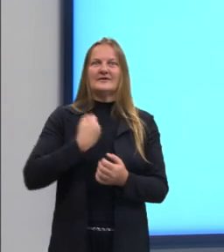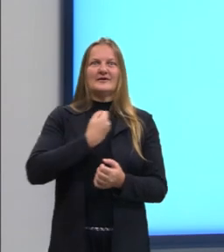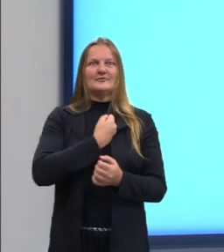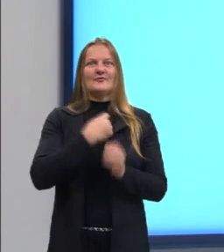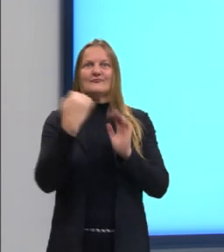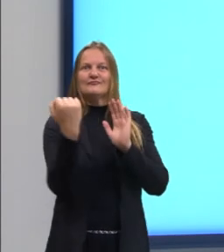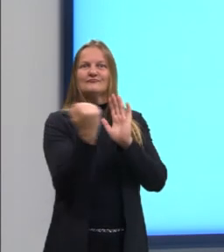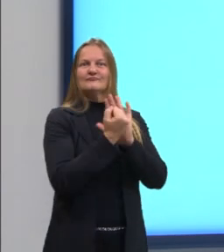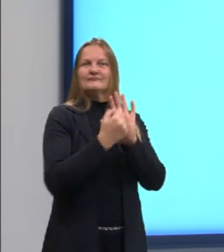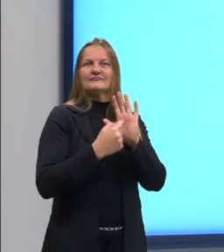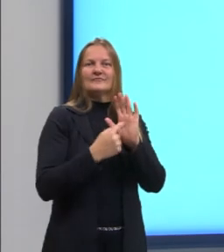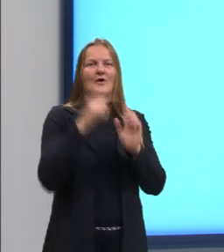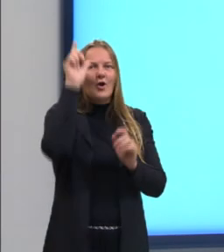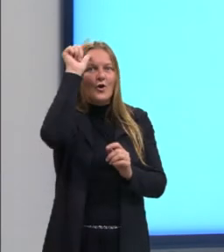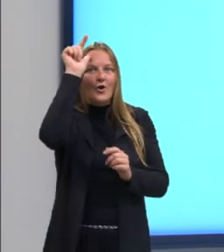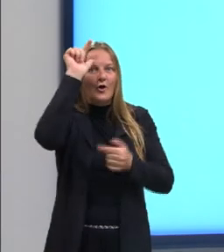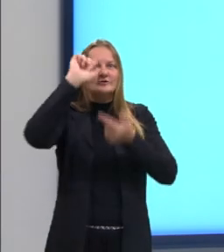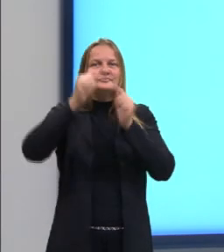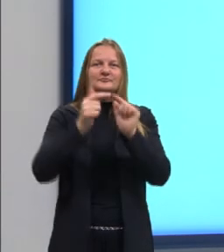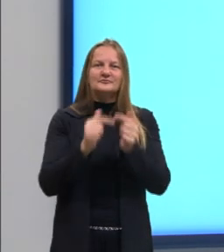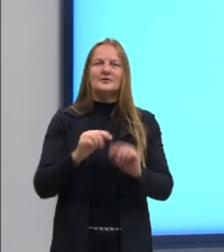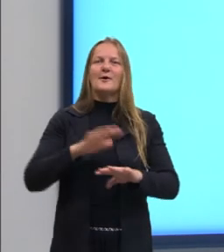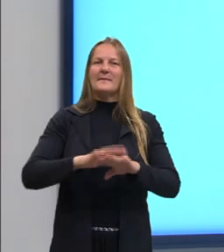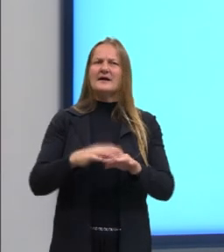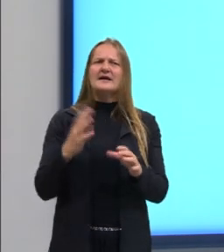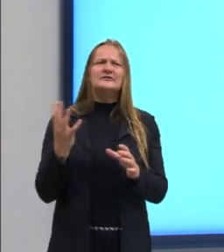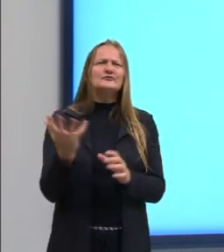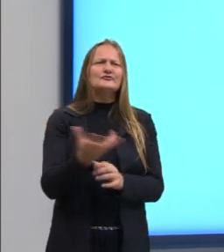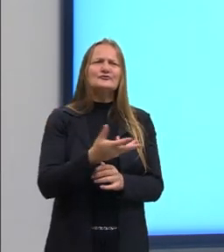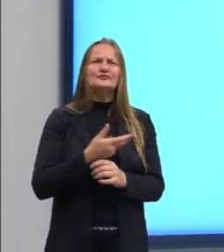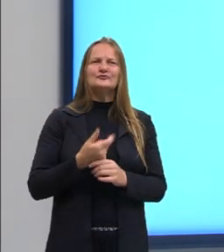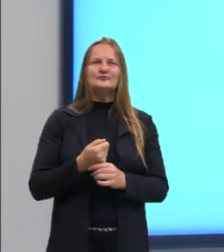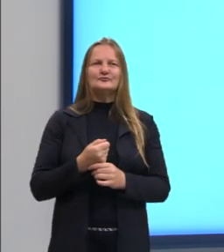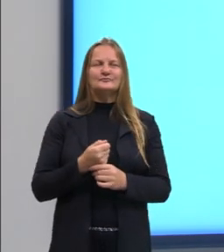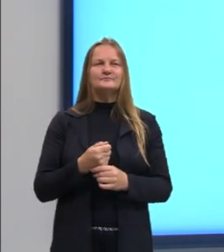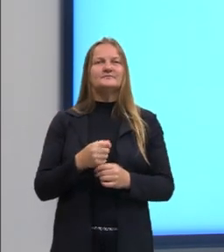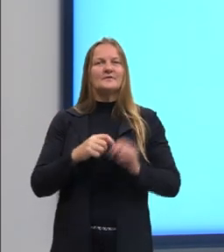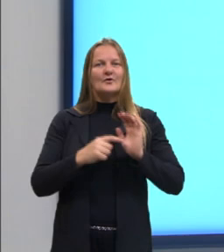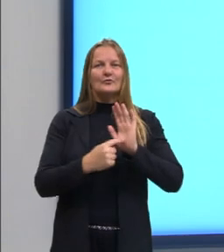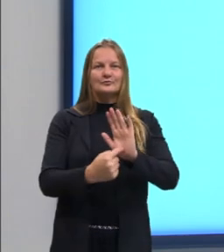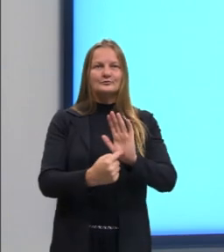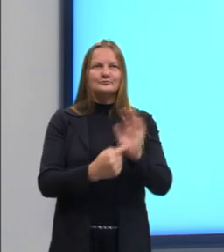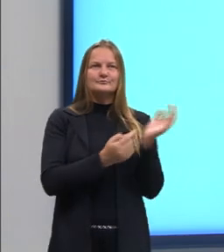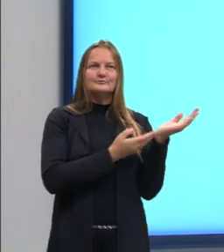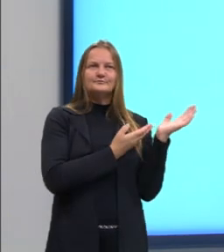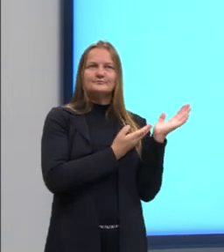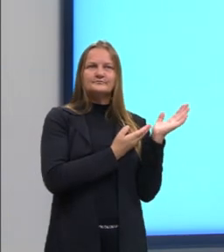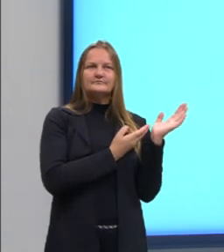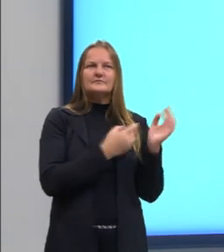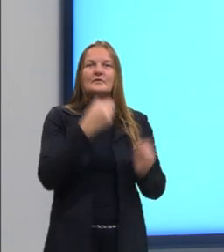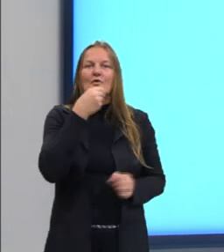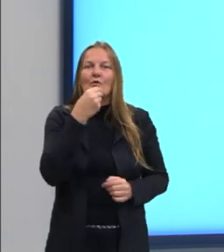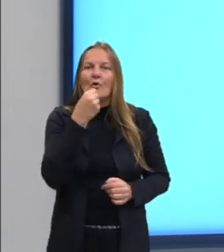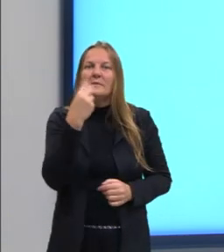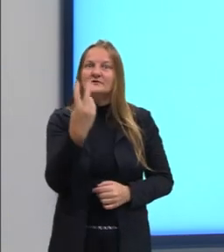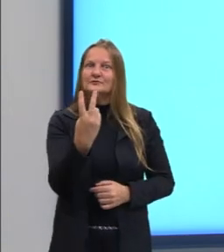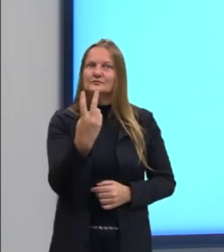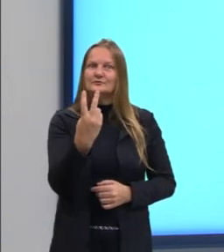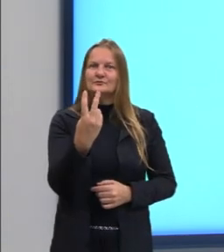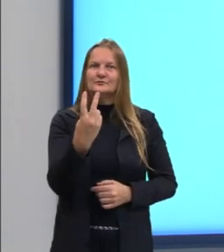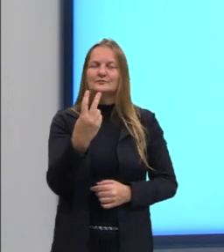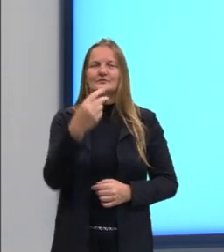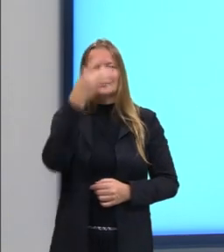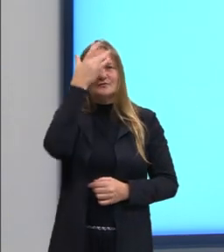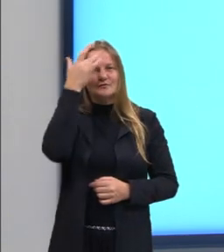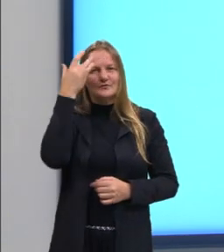de contagem e de lógica matemática para tudo. Aqui nós temos uma imagem, onde nós temos dois homens, esses